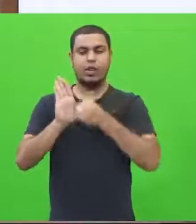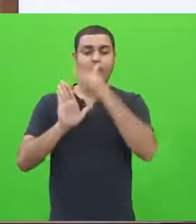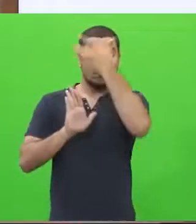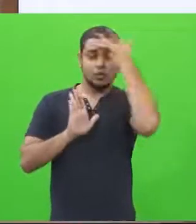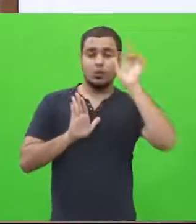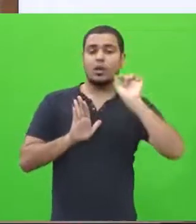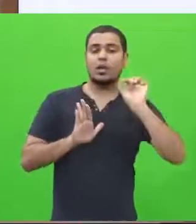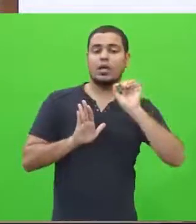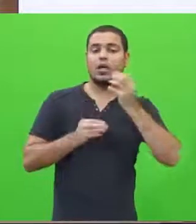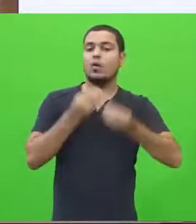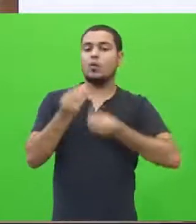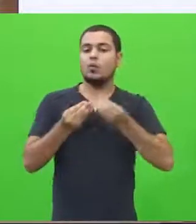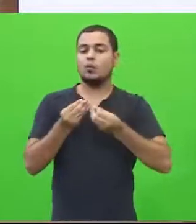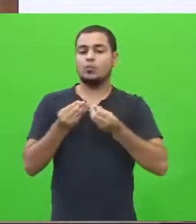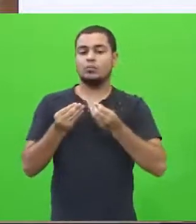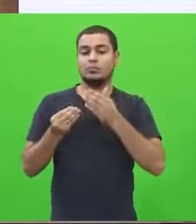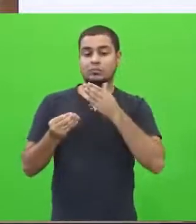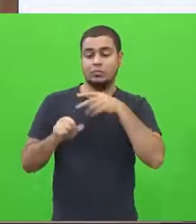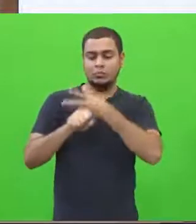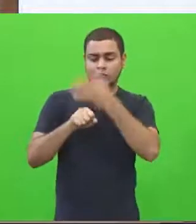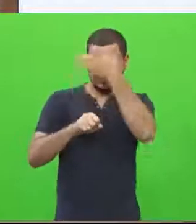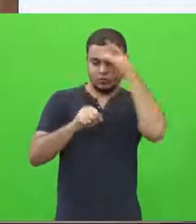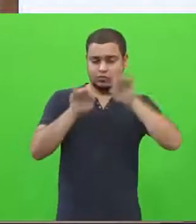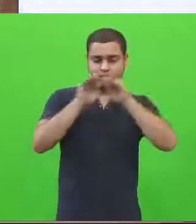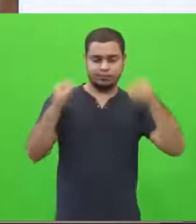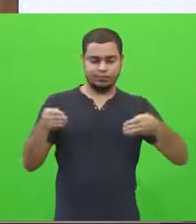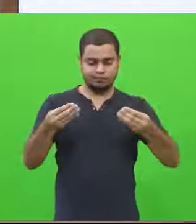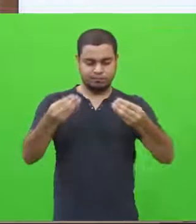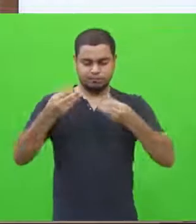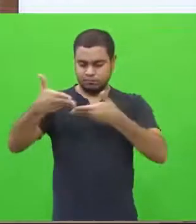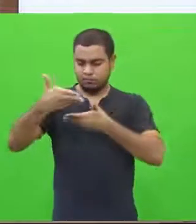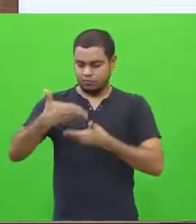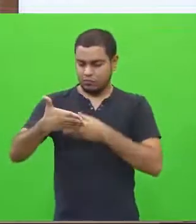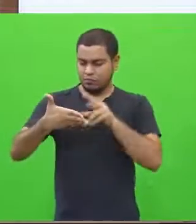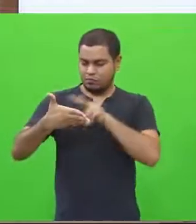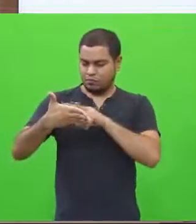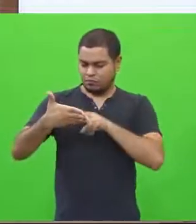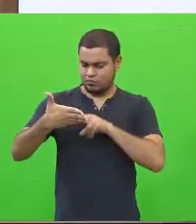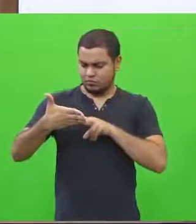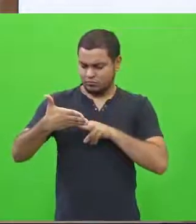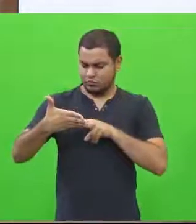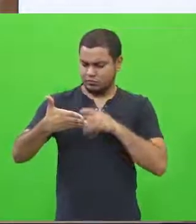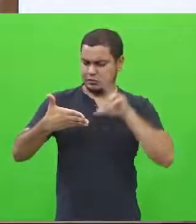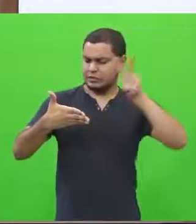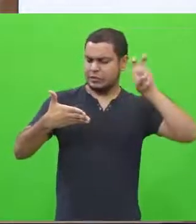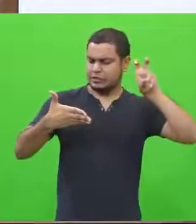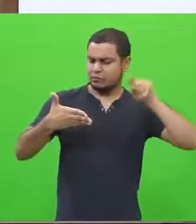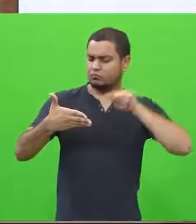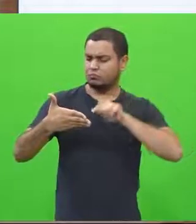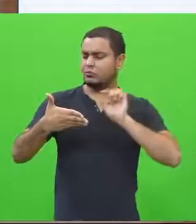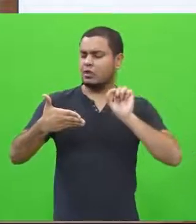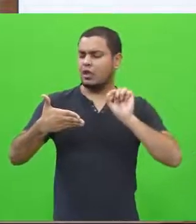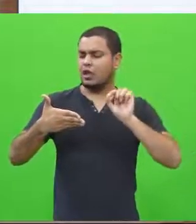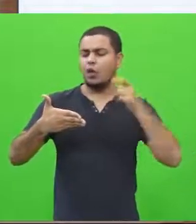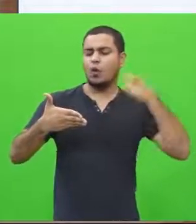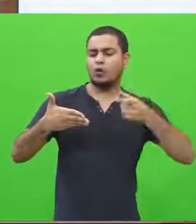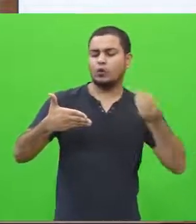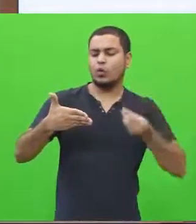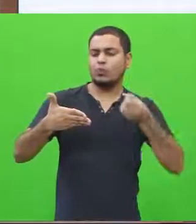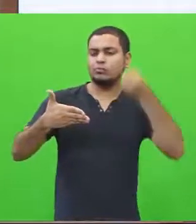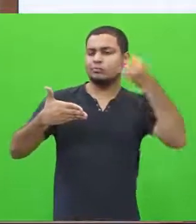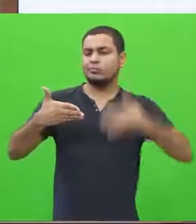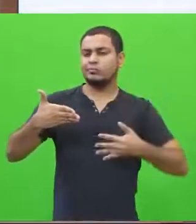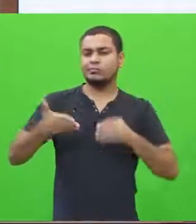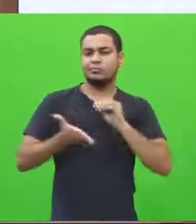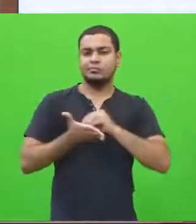Principalmente, porque quem está avaliando a sua redação precisa saber que você tem domínio dessa escrita. Tá certo? Vamos...